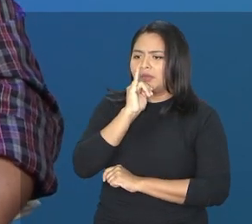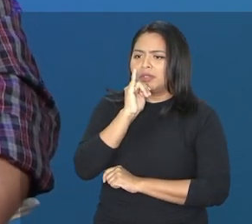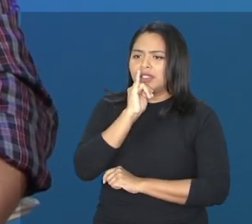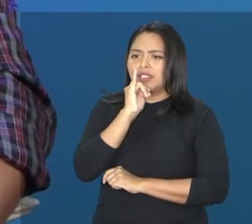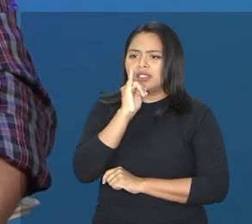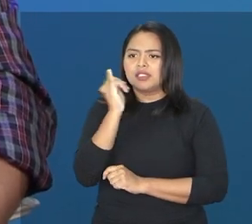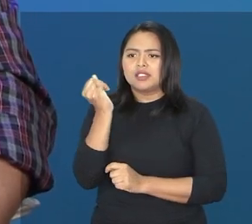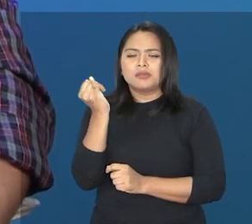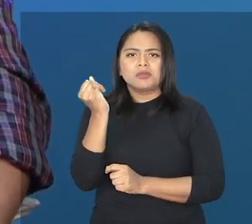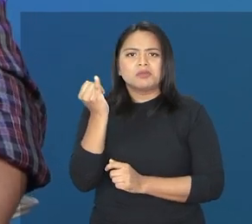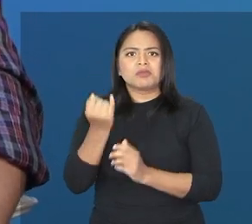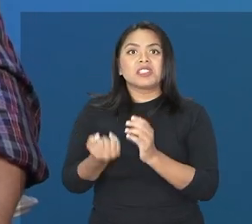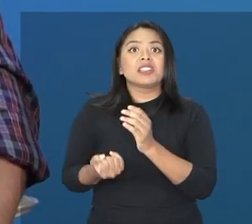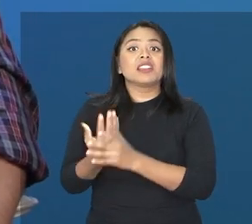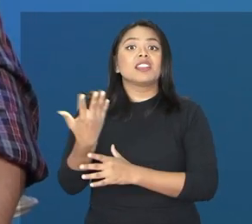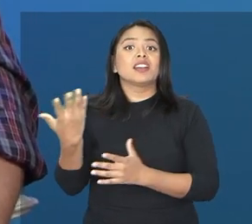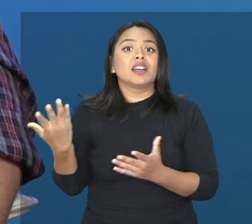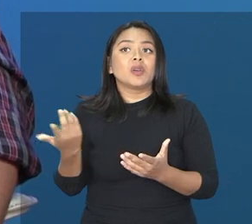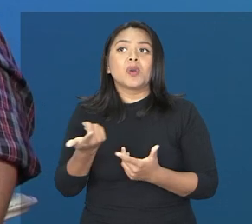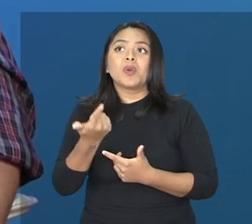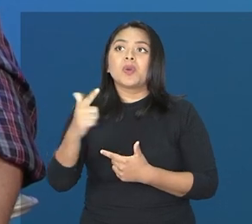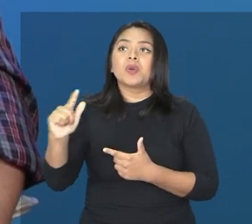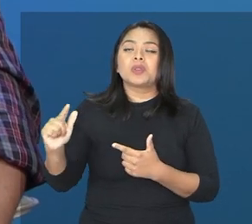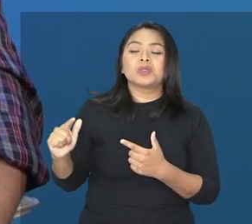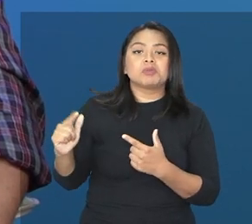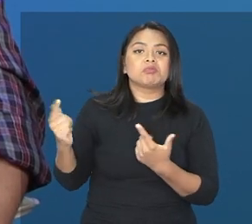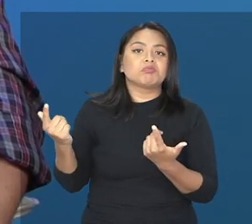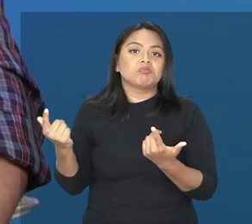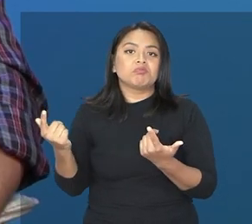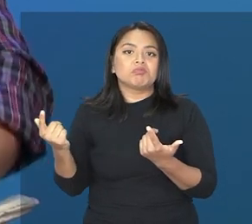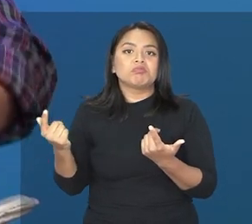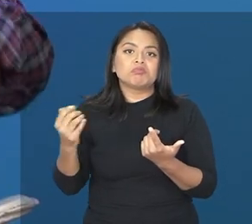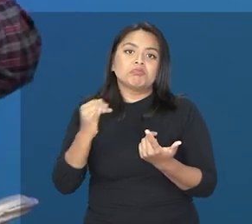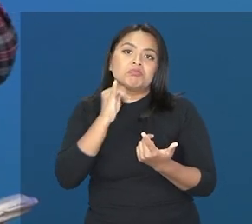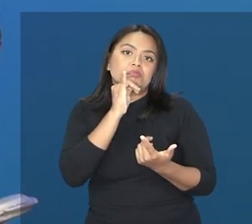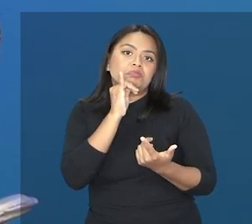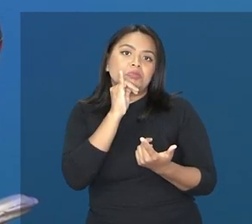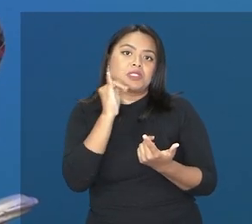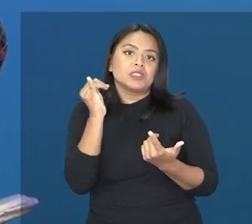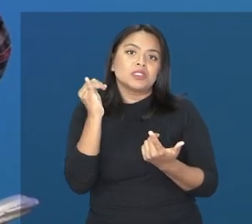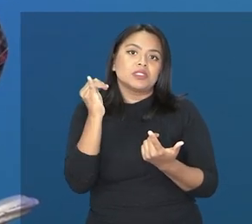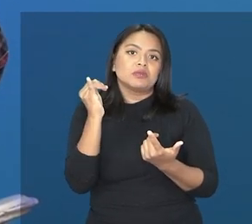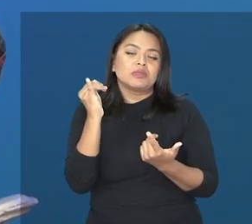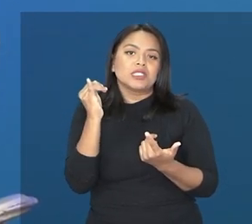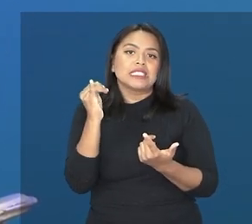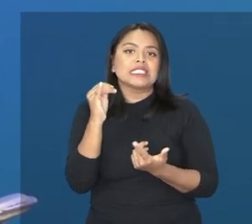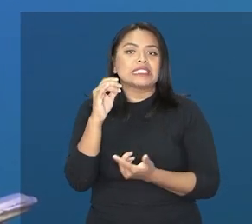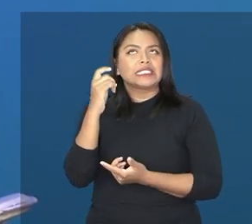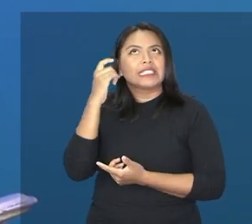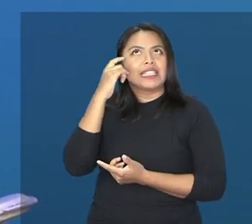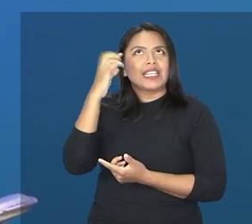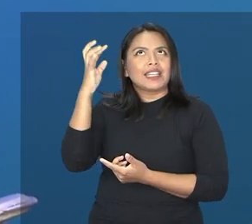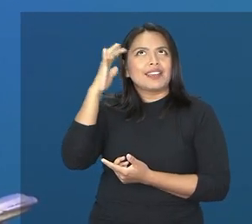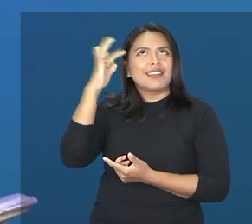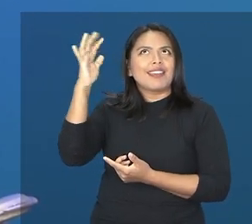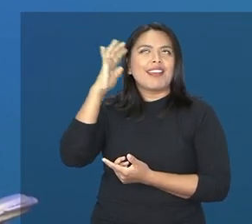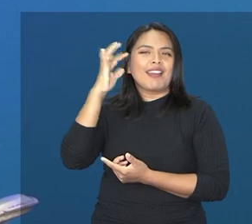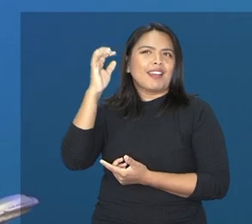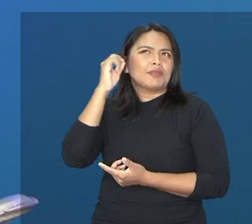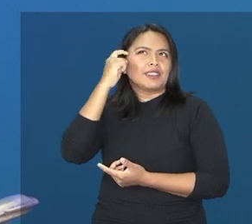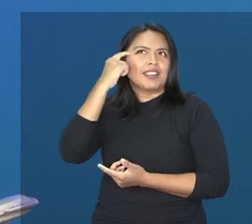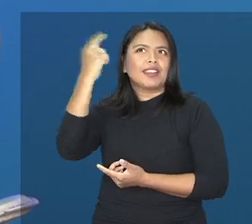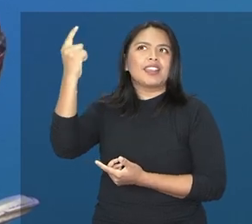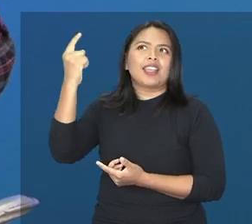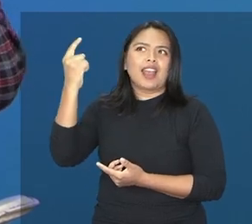ou da linguagem para um produto, para algo que a gente caracterizou na nossa entrevista aqui como criativo produtivo.